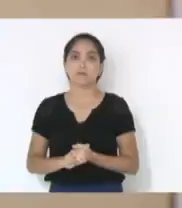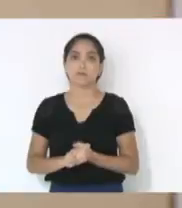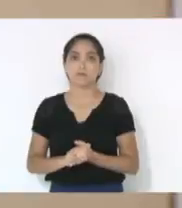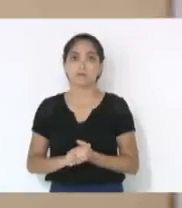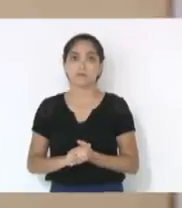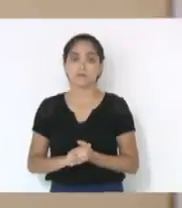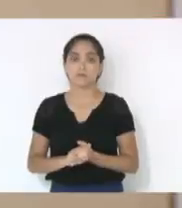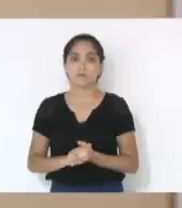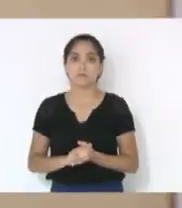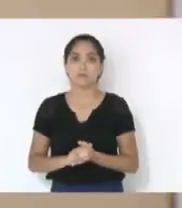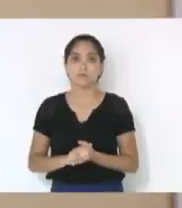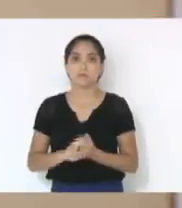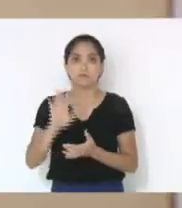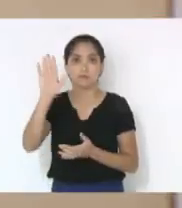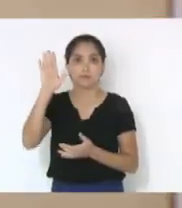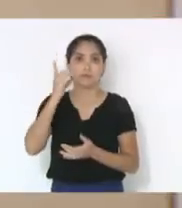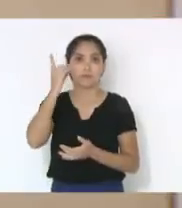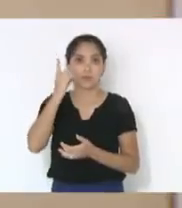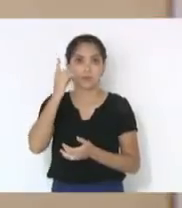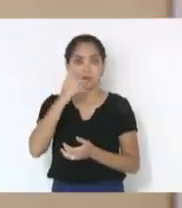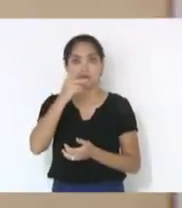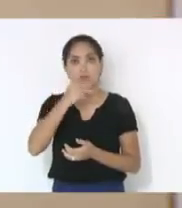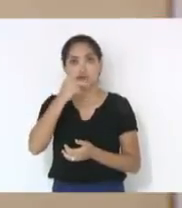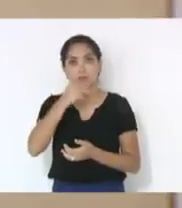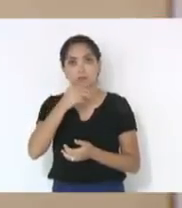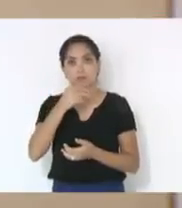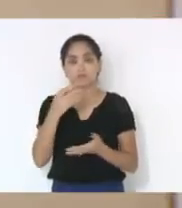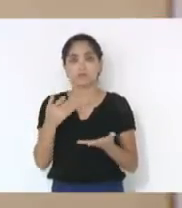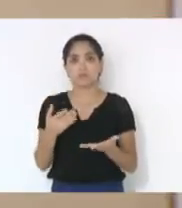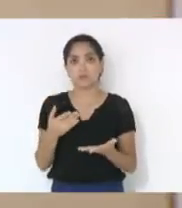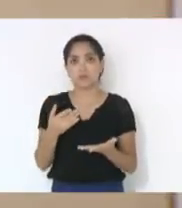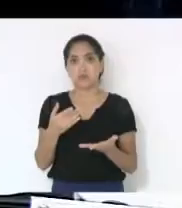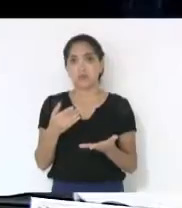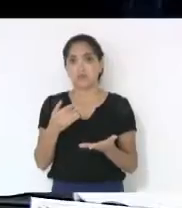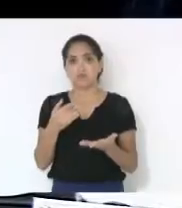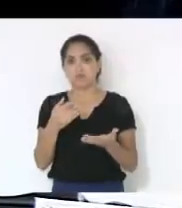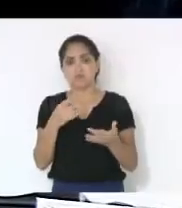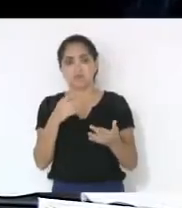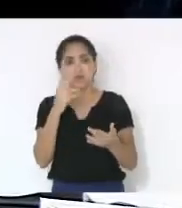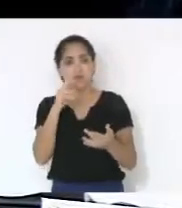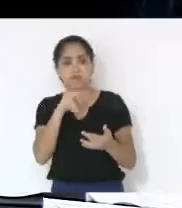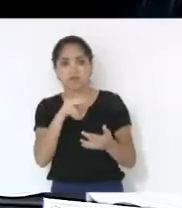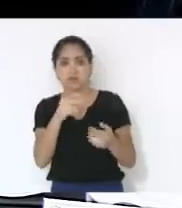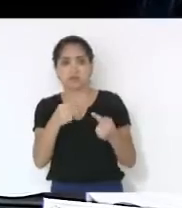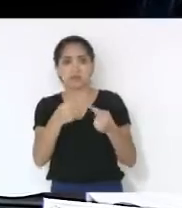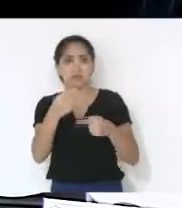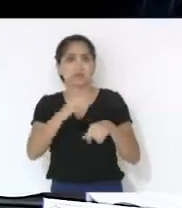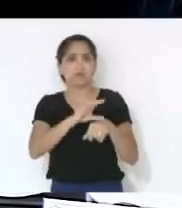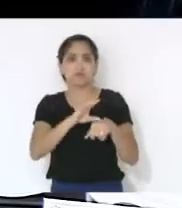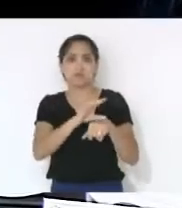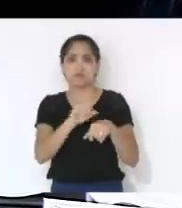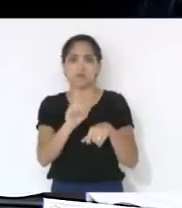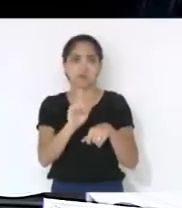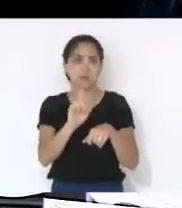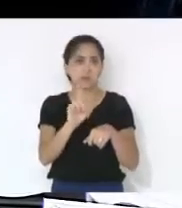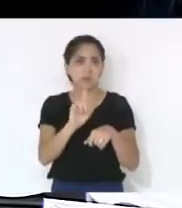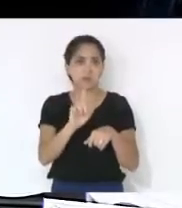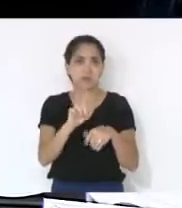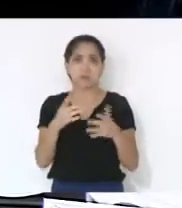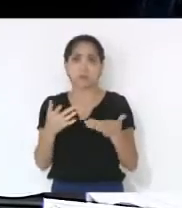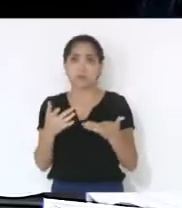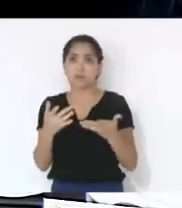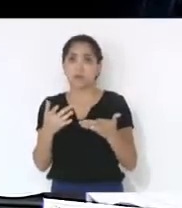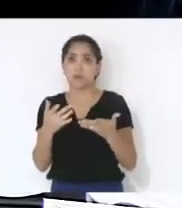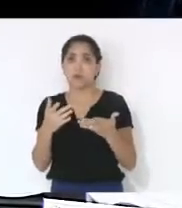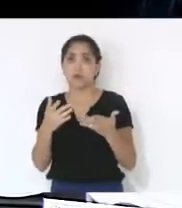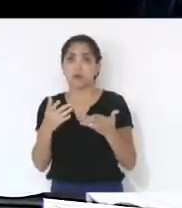deputado Quirin de Nunes. Sinceramente, eu não vejo nenhum tipo de inconstitucionalidade nesse projeto. Afinal de contas, nós estamos mexendo